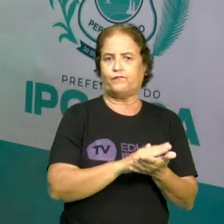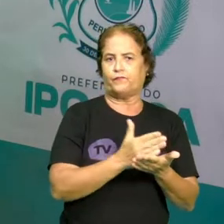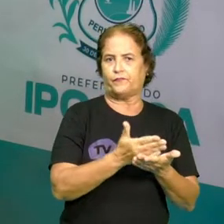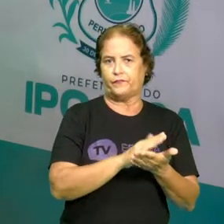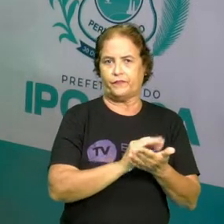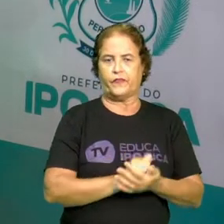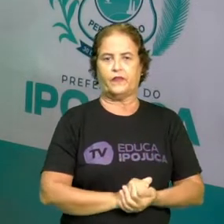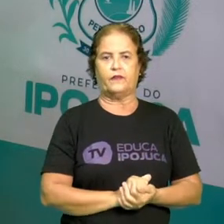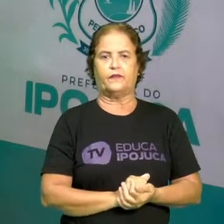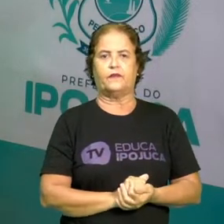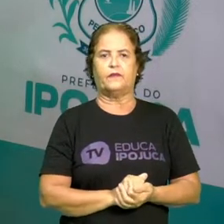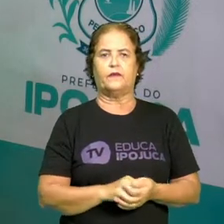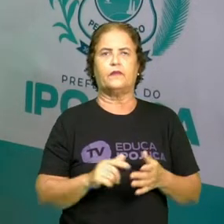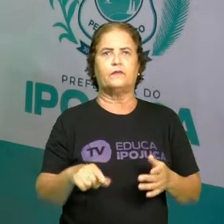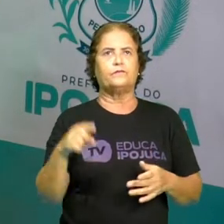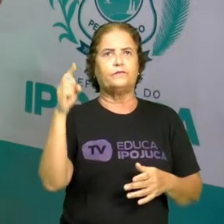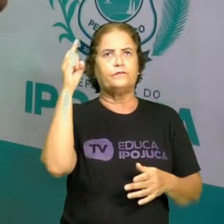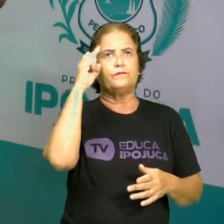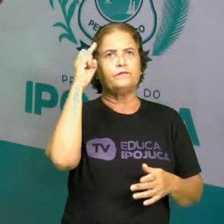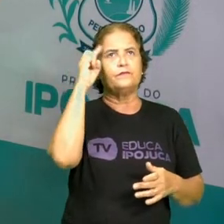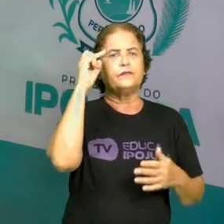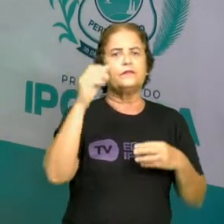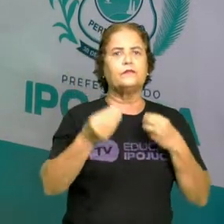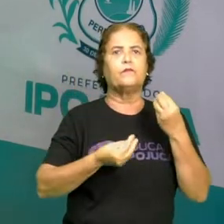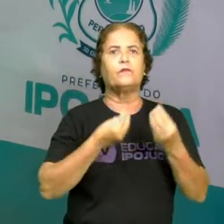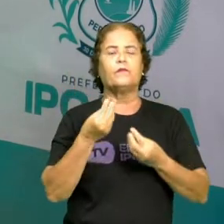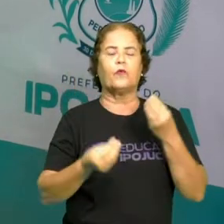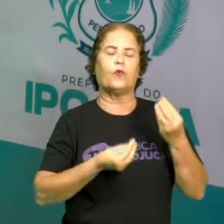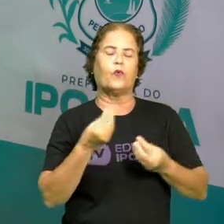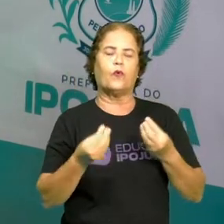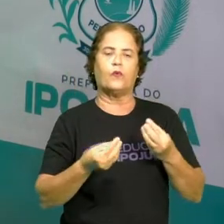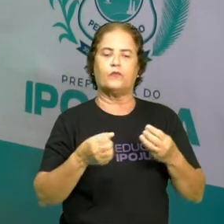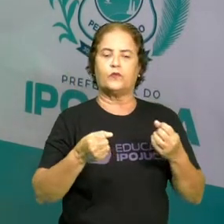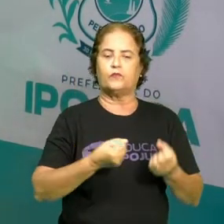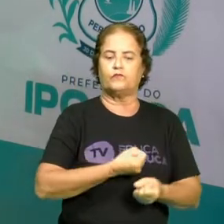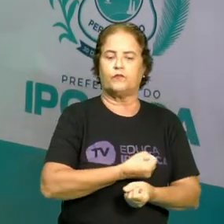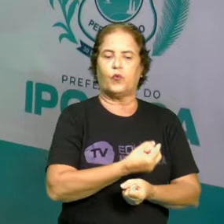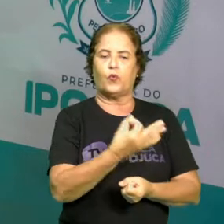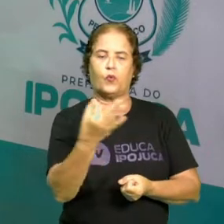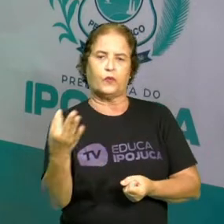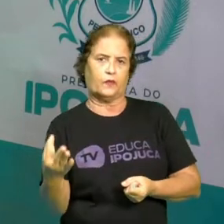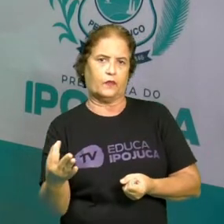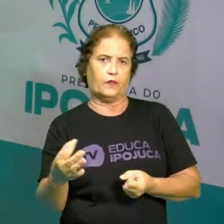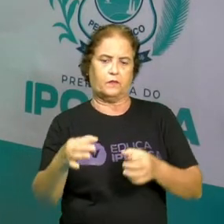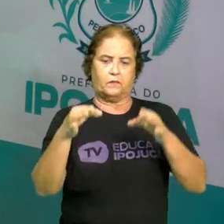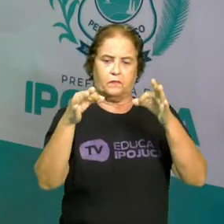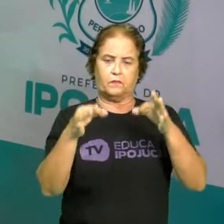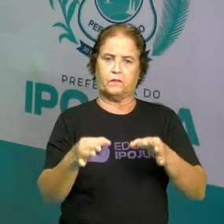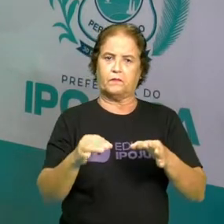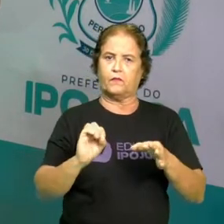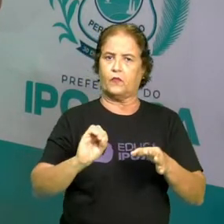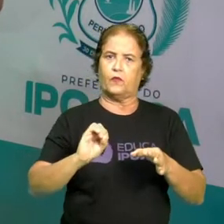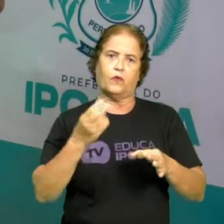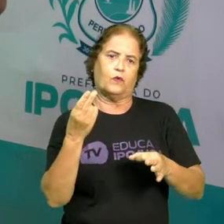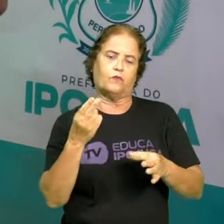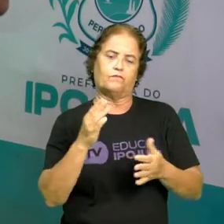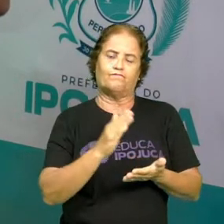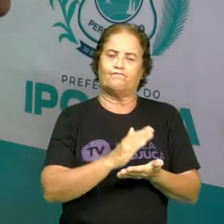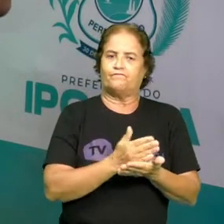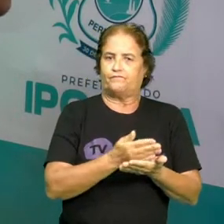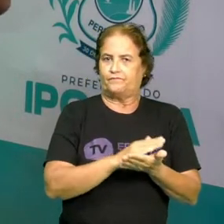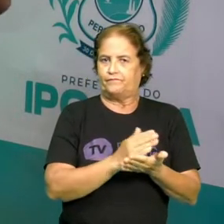assim, vamos pensar como é que a gente pode contar de forma exata ou aproximada ao exato.